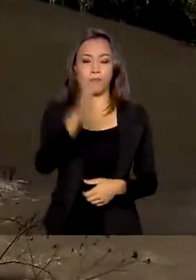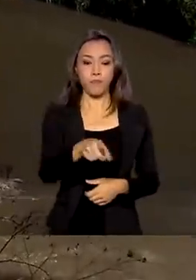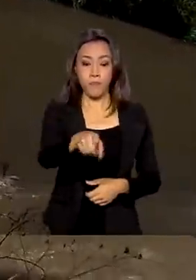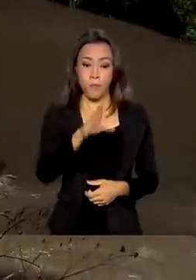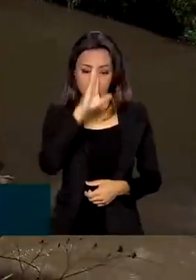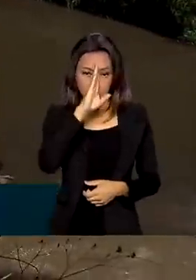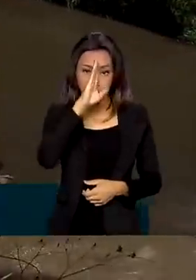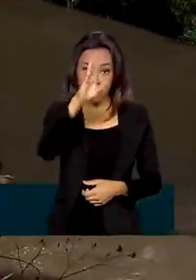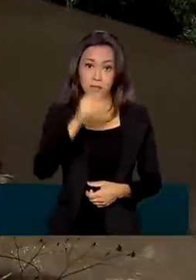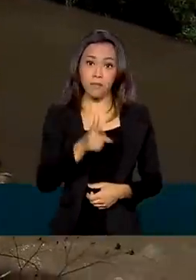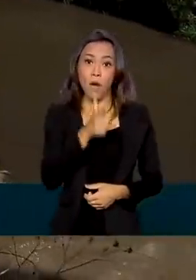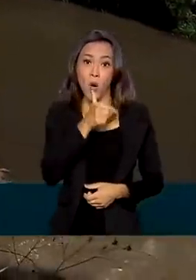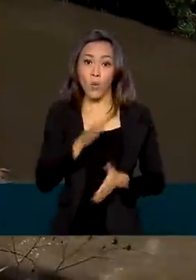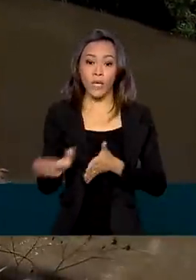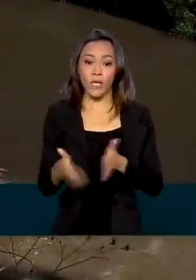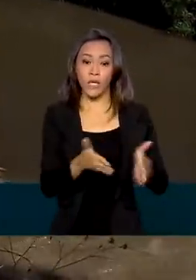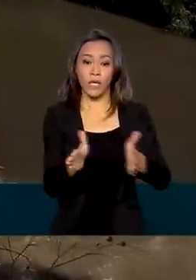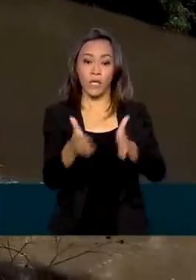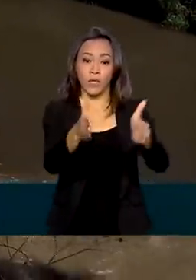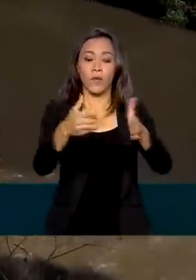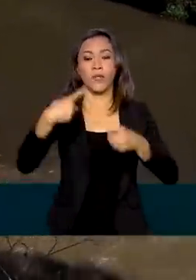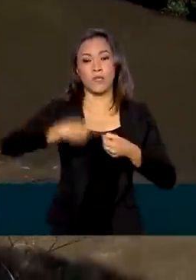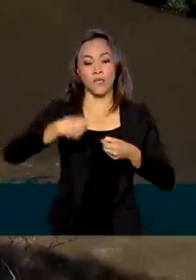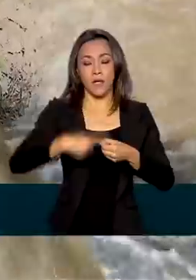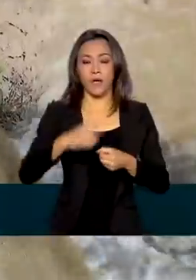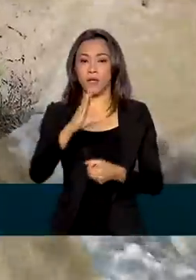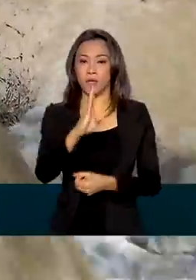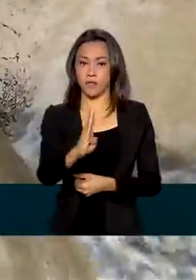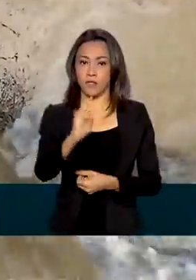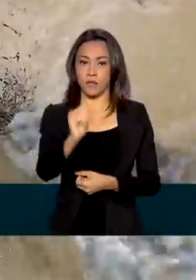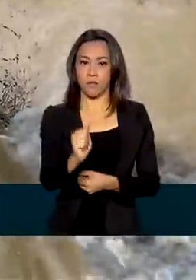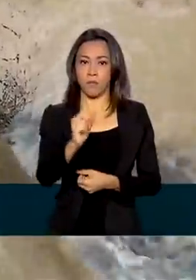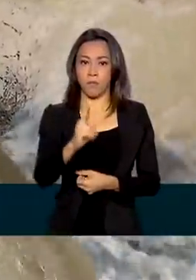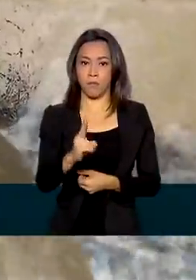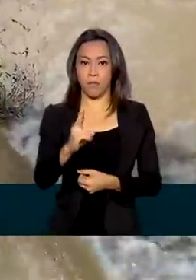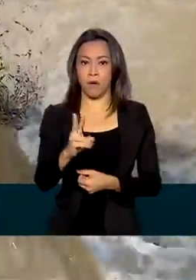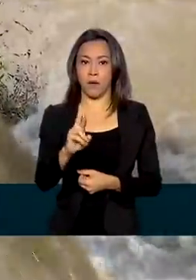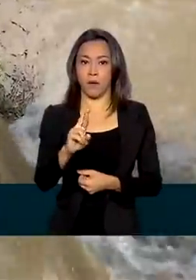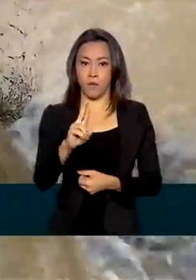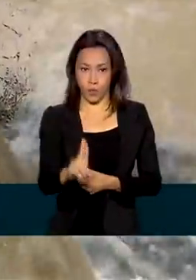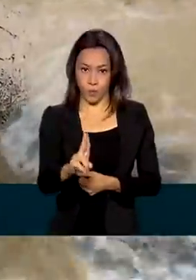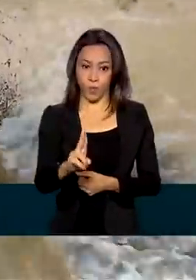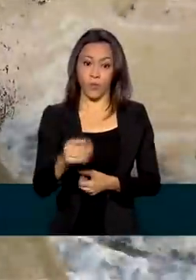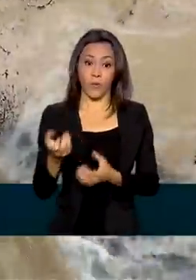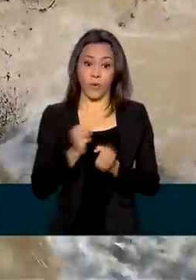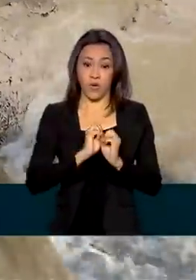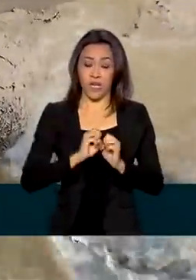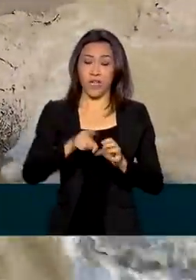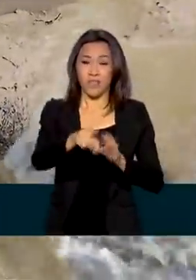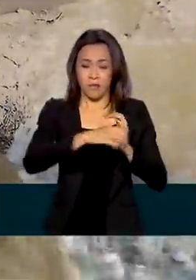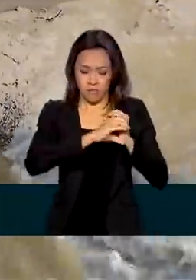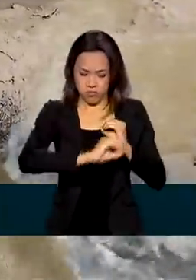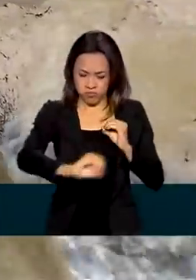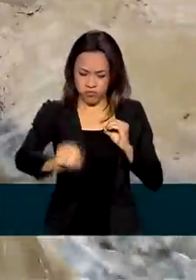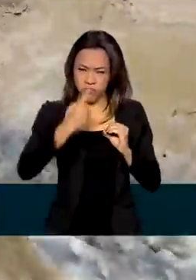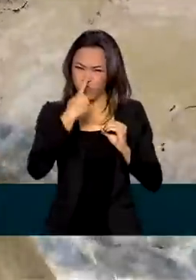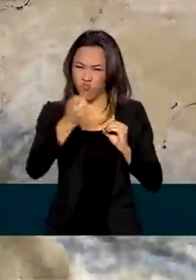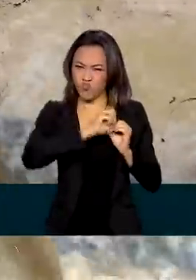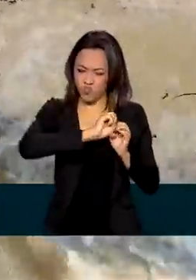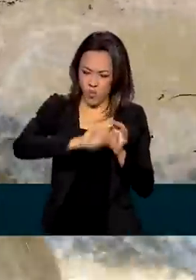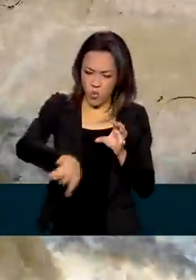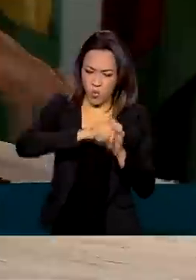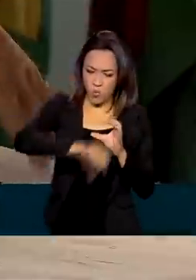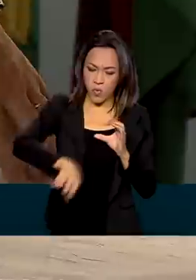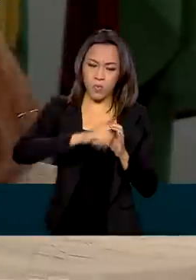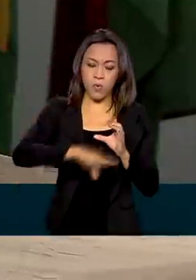que abastece a cidade paulista de Bauru e regiões próximas recebe a cada segundo 400 litros de esgoto sem